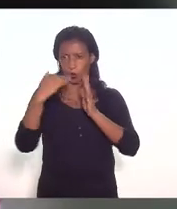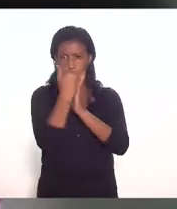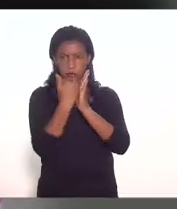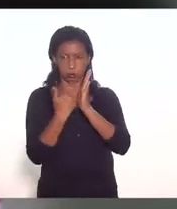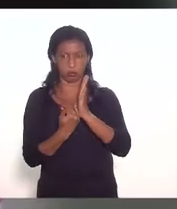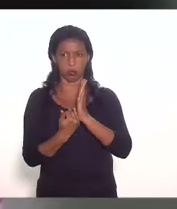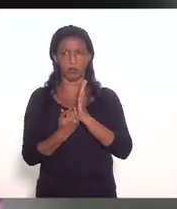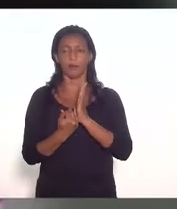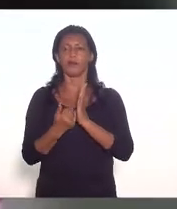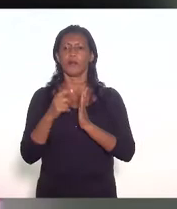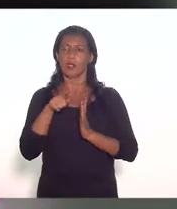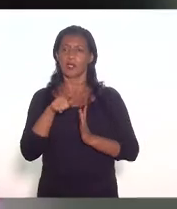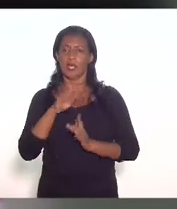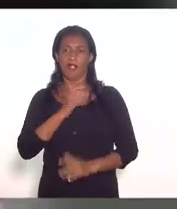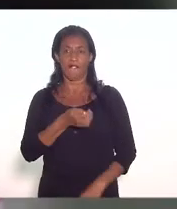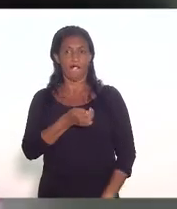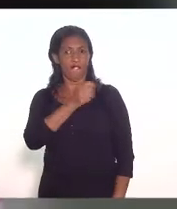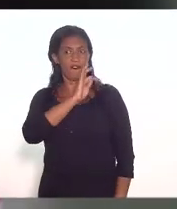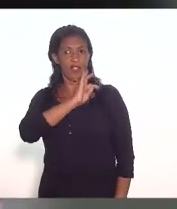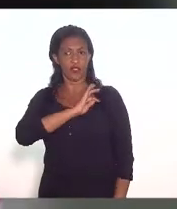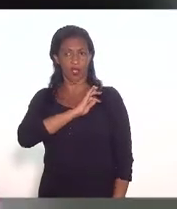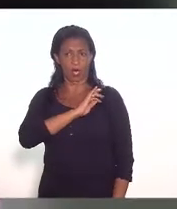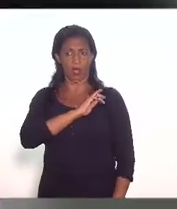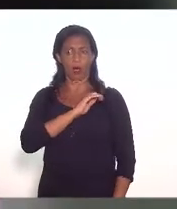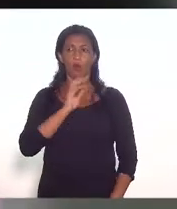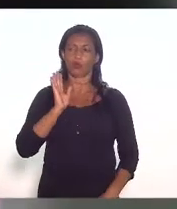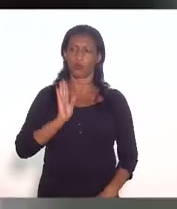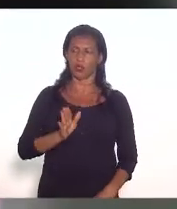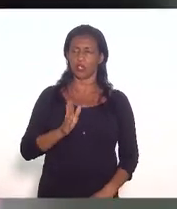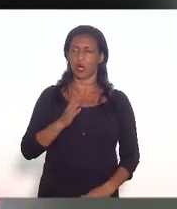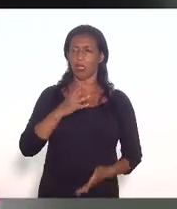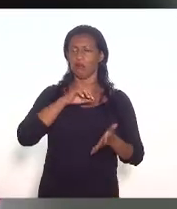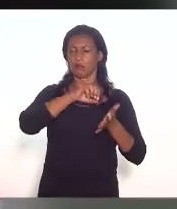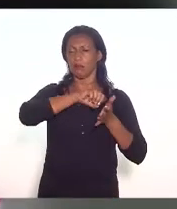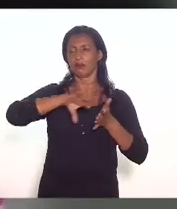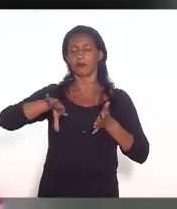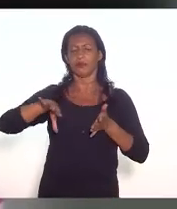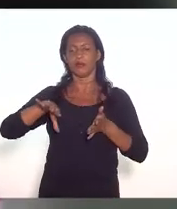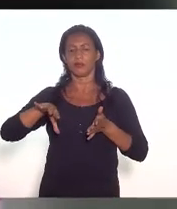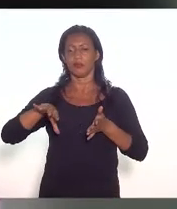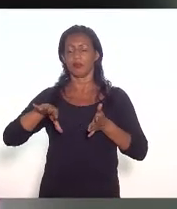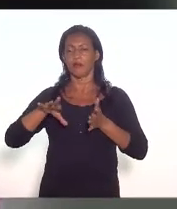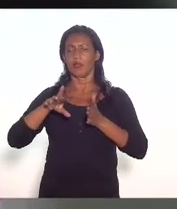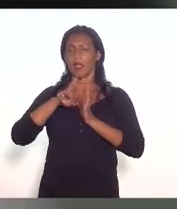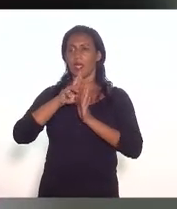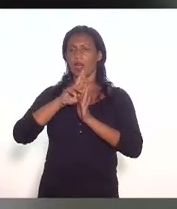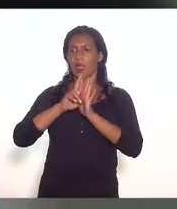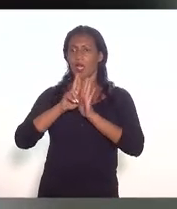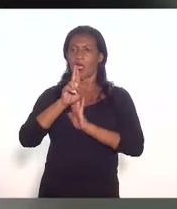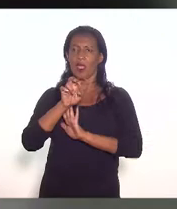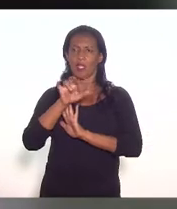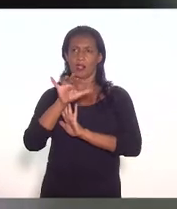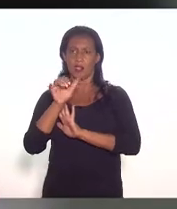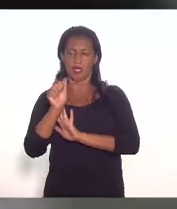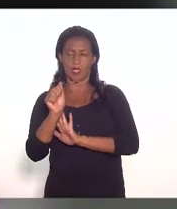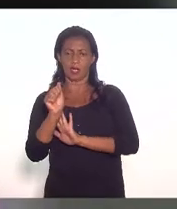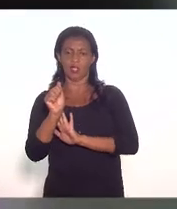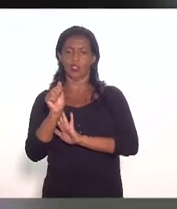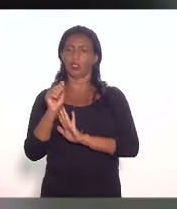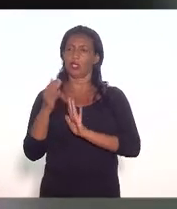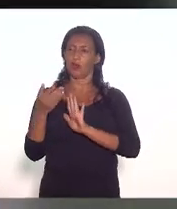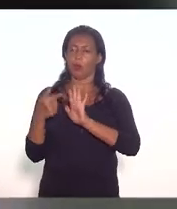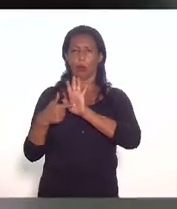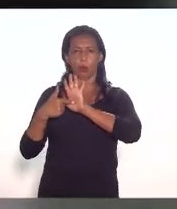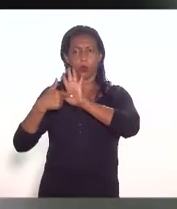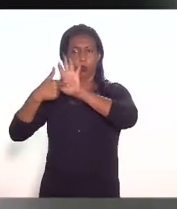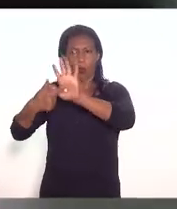benefício fiscal e que evidentemente haverá a renúncia de receitas tributárias representando um gasto